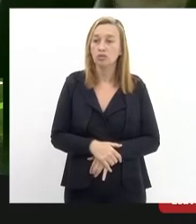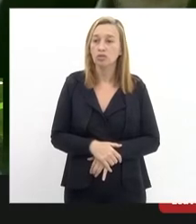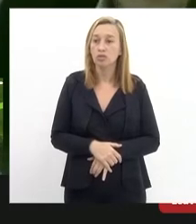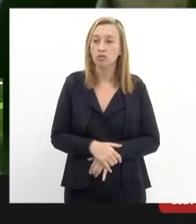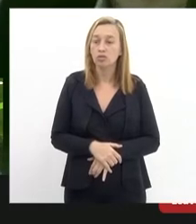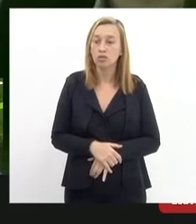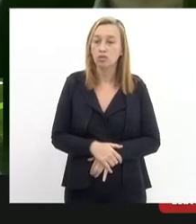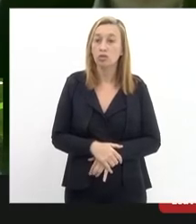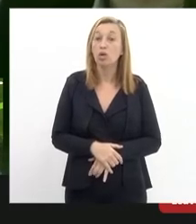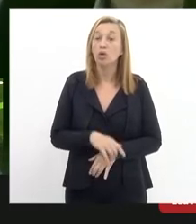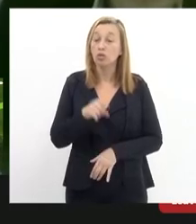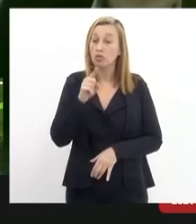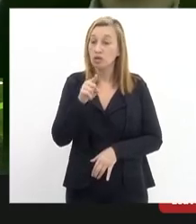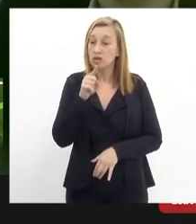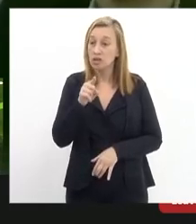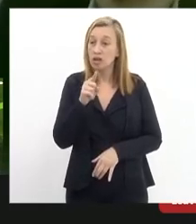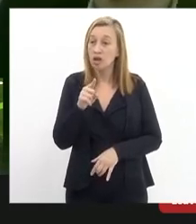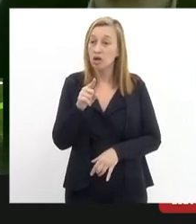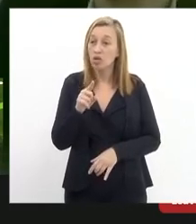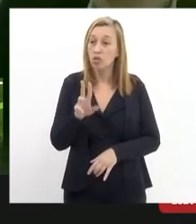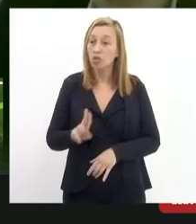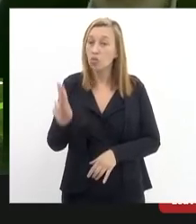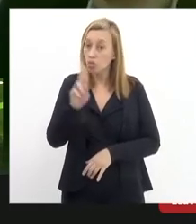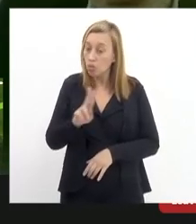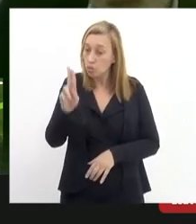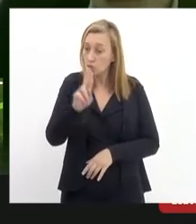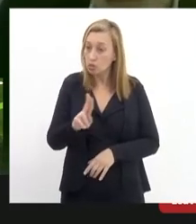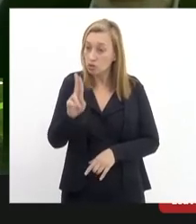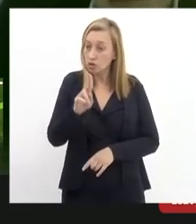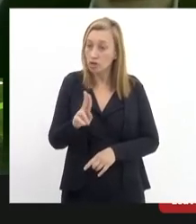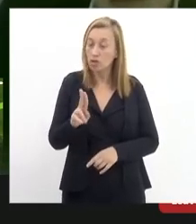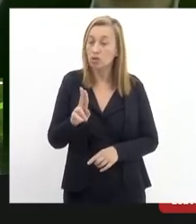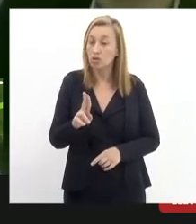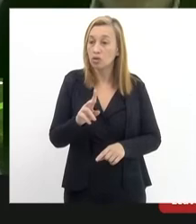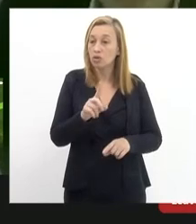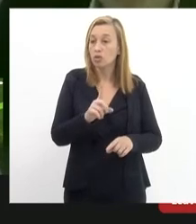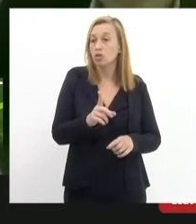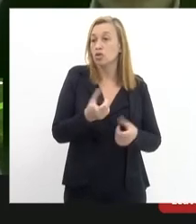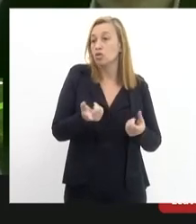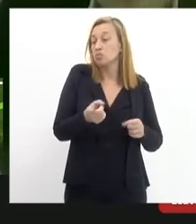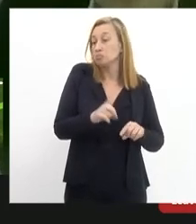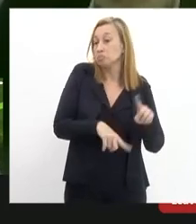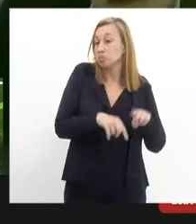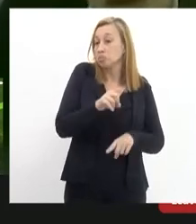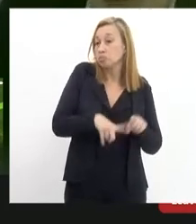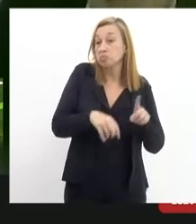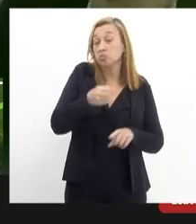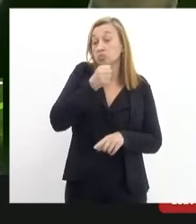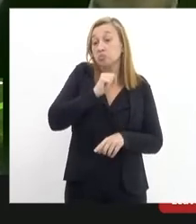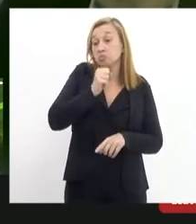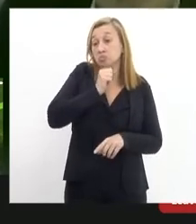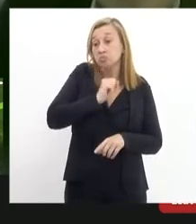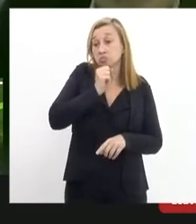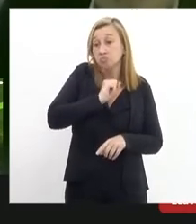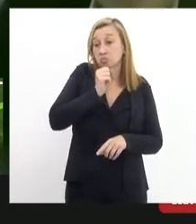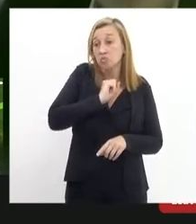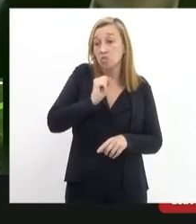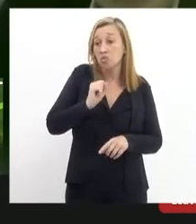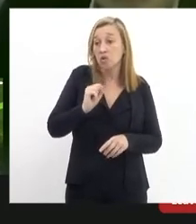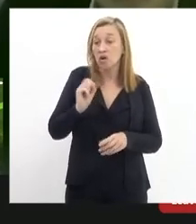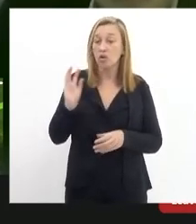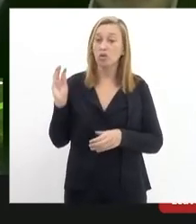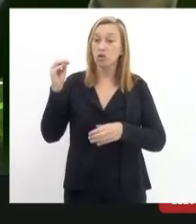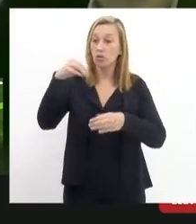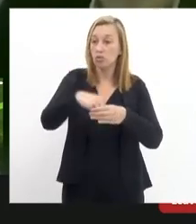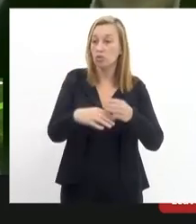quando você utiliza-se de um equipamento antigo não é e você insere nesse equipamento novos elementos